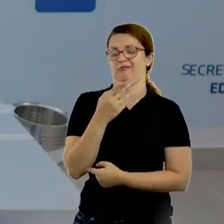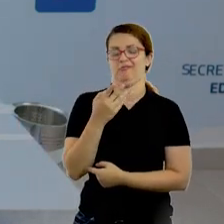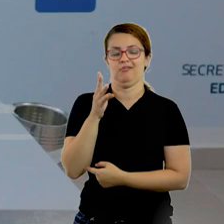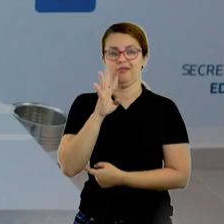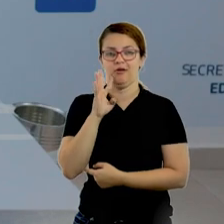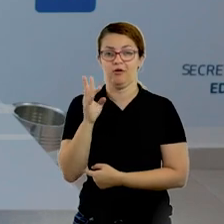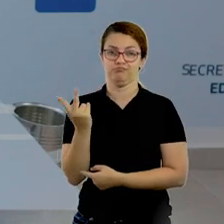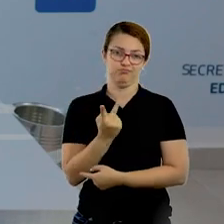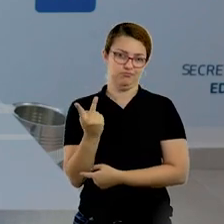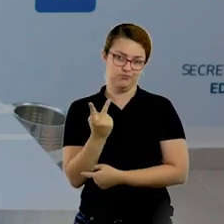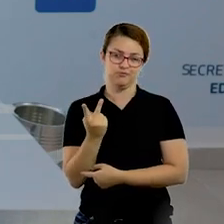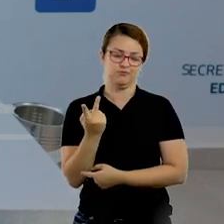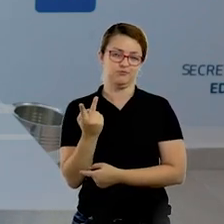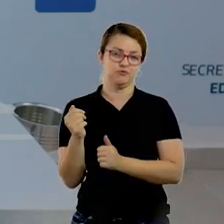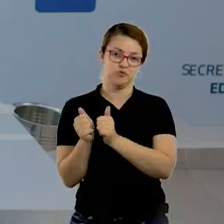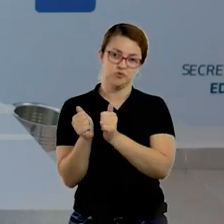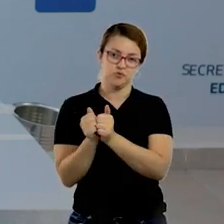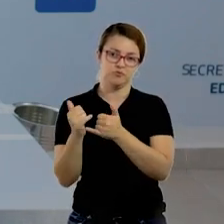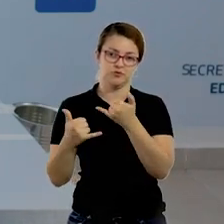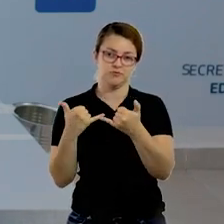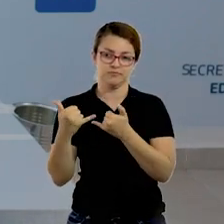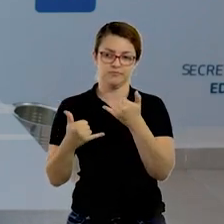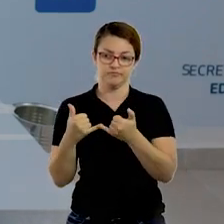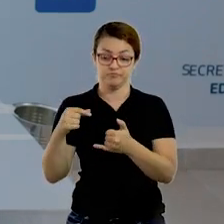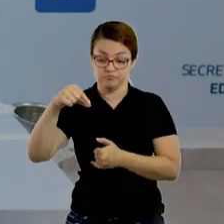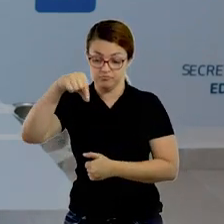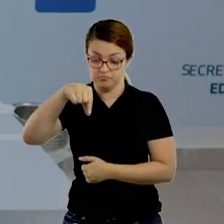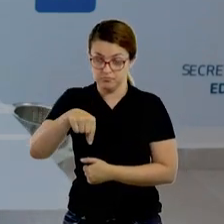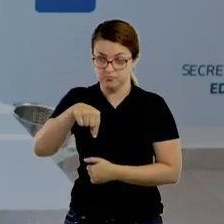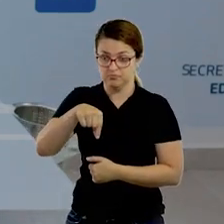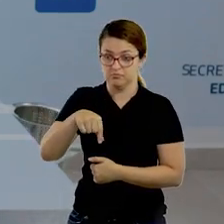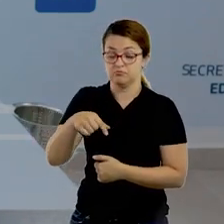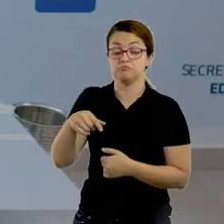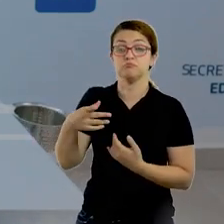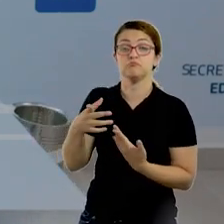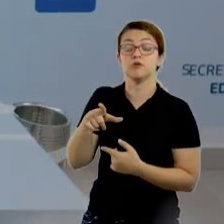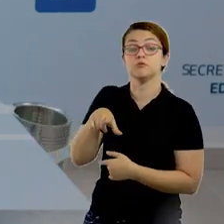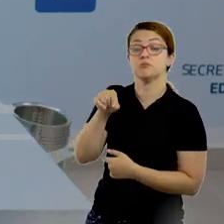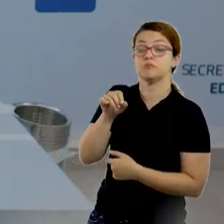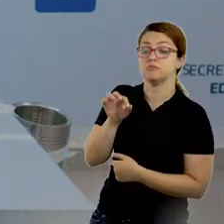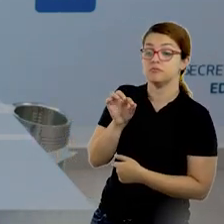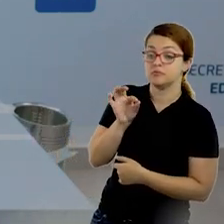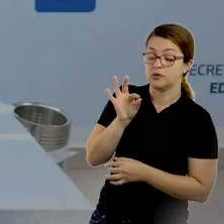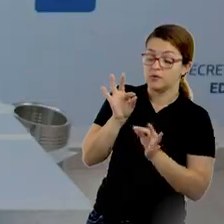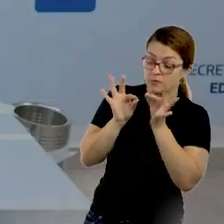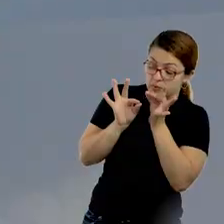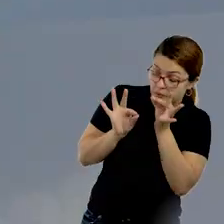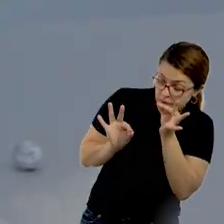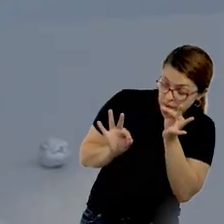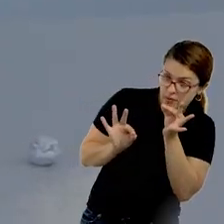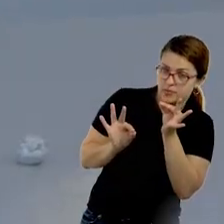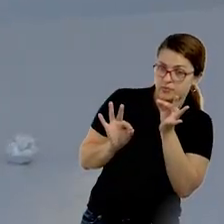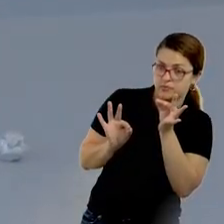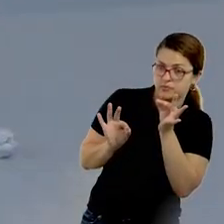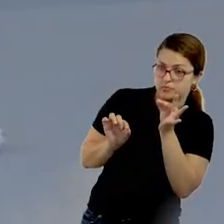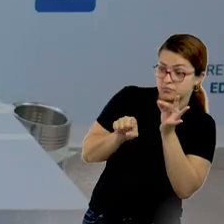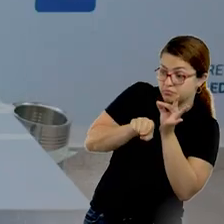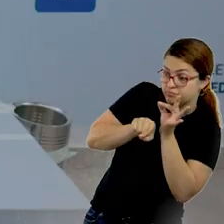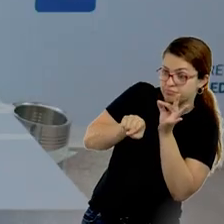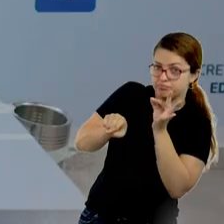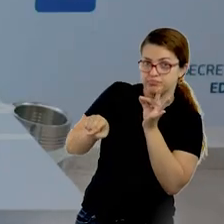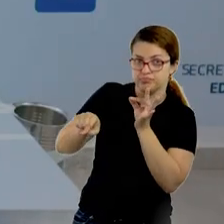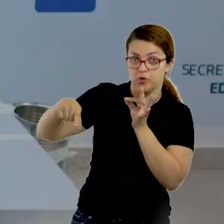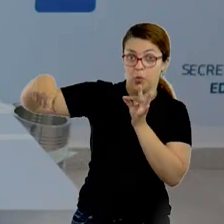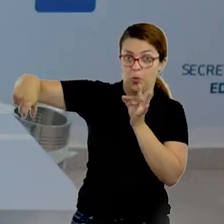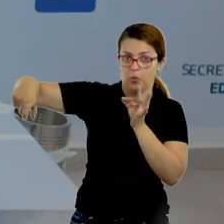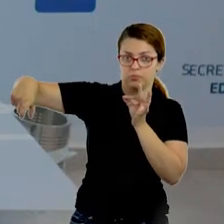poder se divertir. Então a bolinha vai estar no meio, ele vai escolher um lado e vai assoprar a bolinha em direção